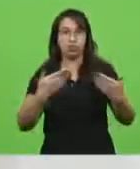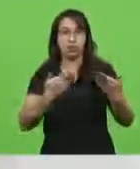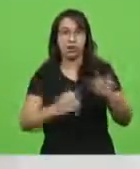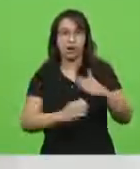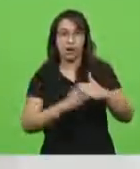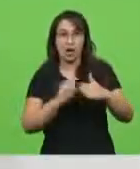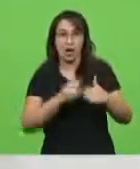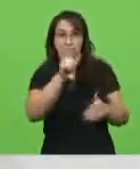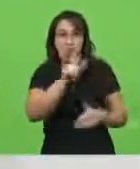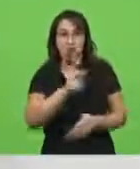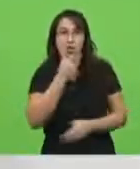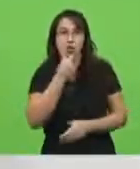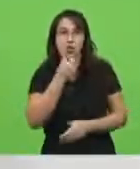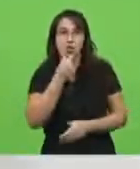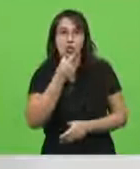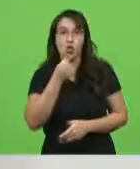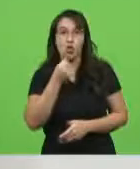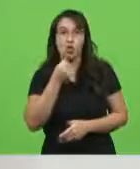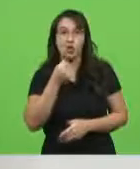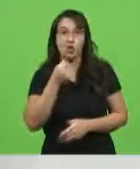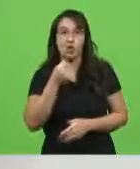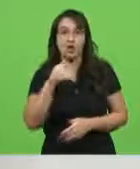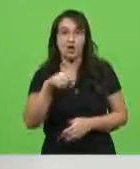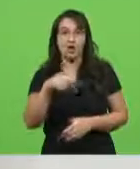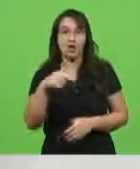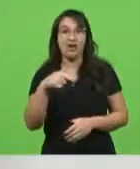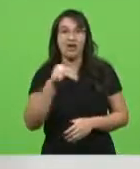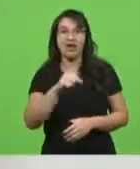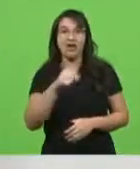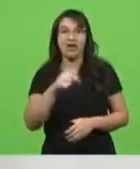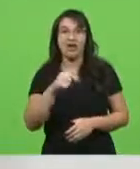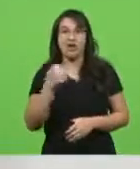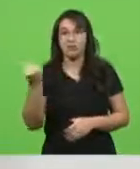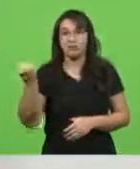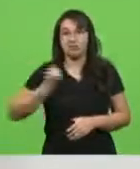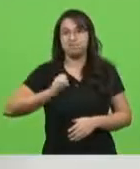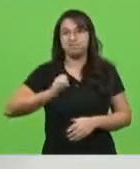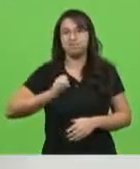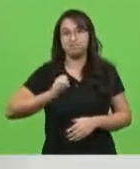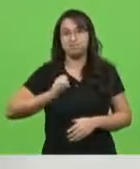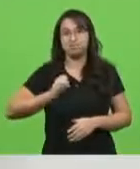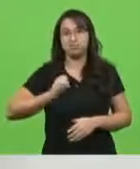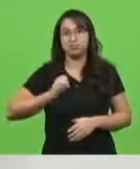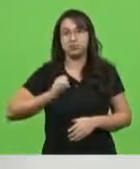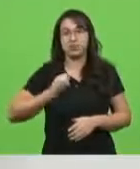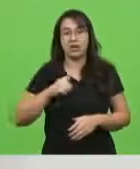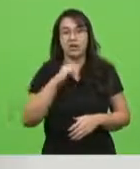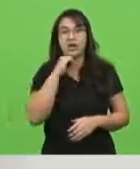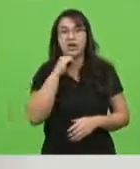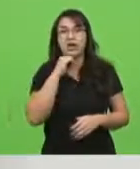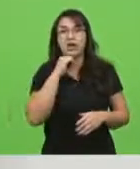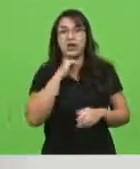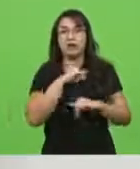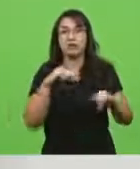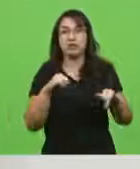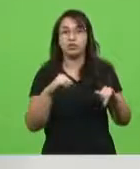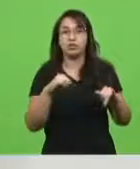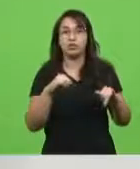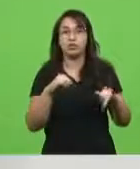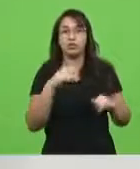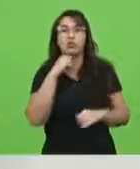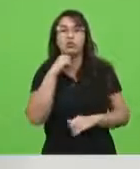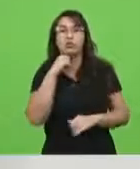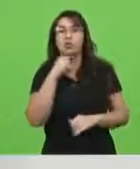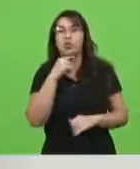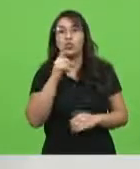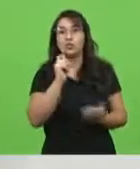viaduto e deixou um recado. Não tenho mais como pagar as contas, o governo não me deixa trabalhar.